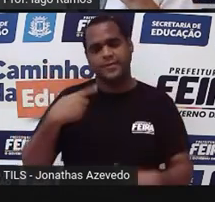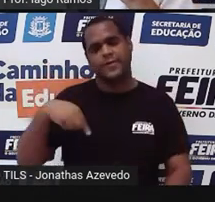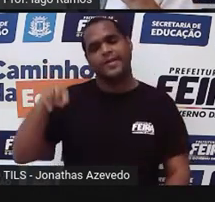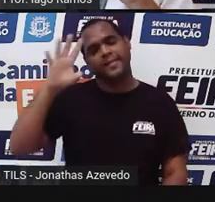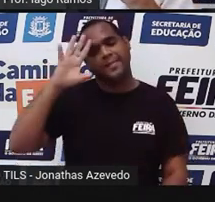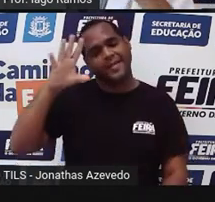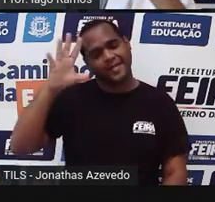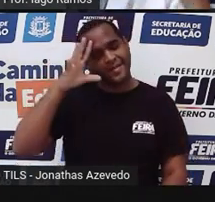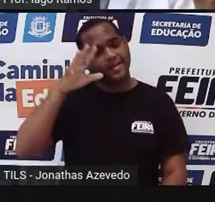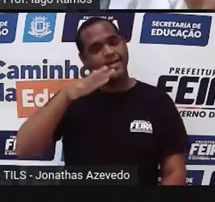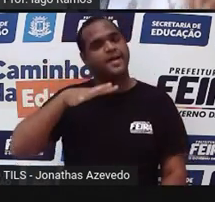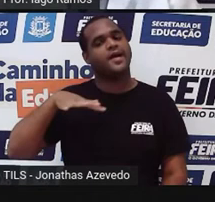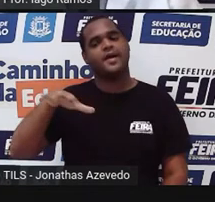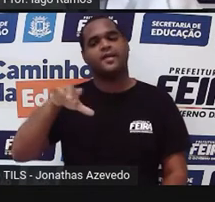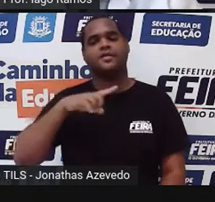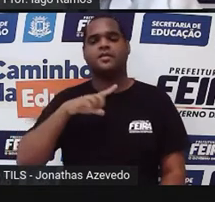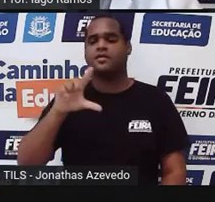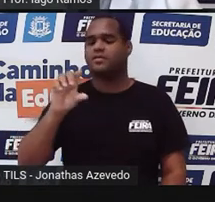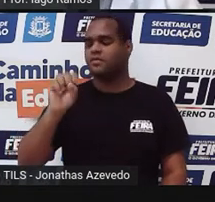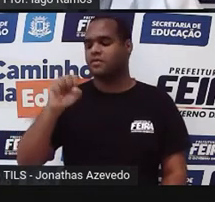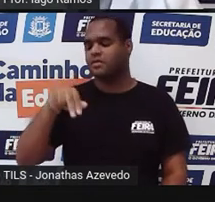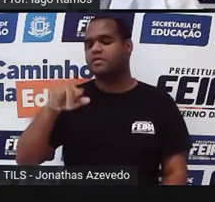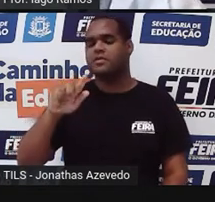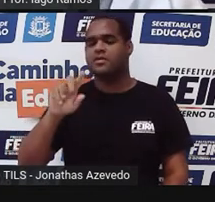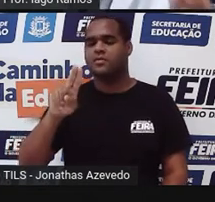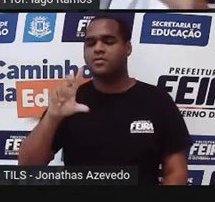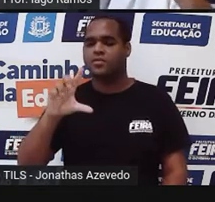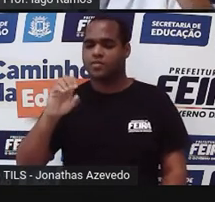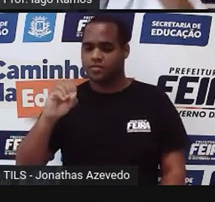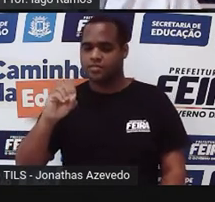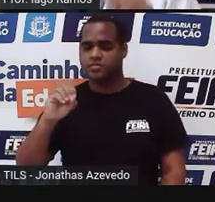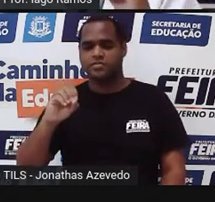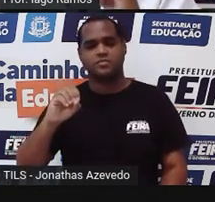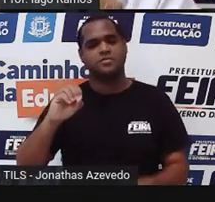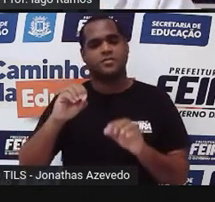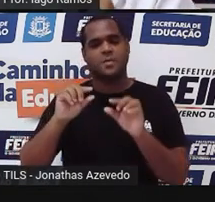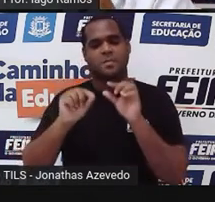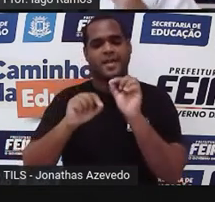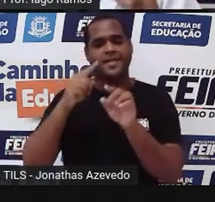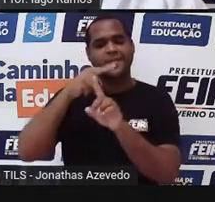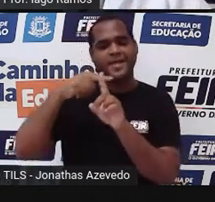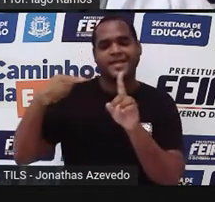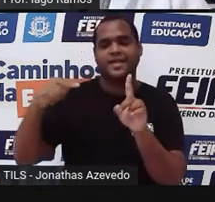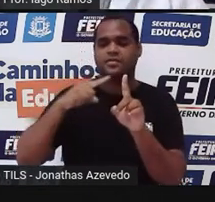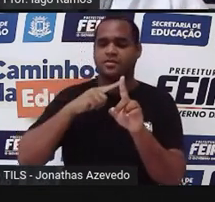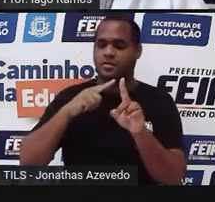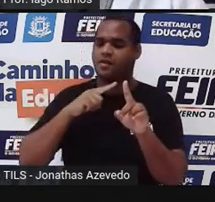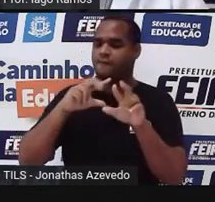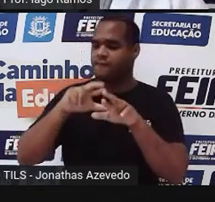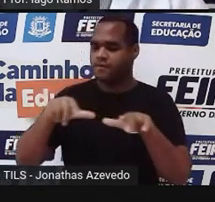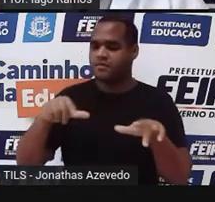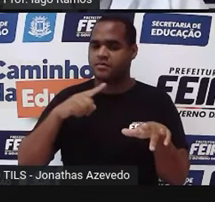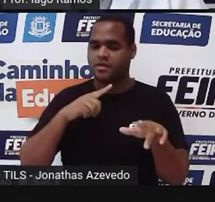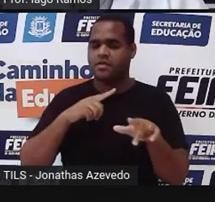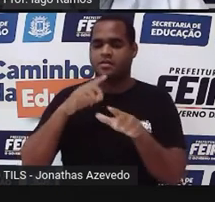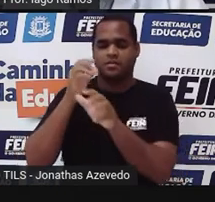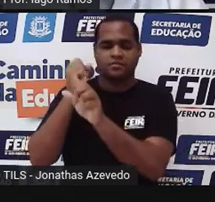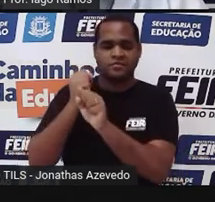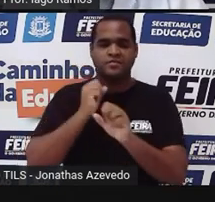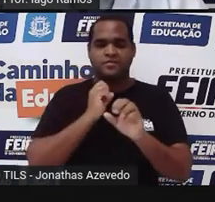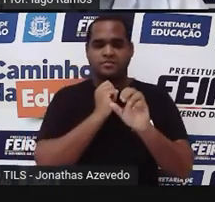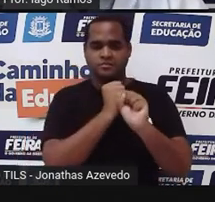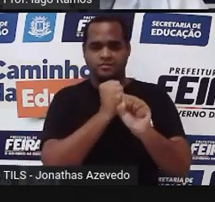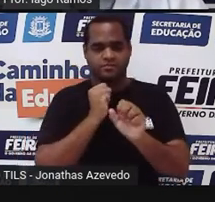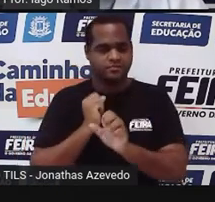forma de calcular a área do losango, certo? Metade do produto das medidas das diagonais. Só que tem um negócio